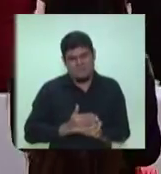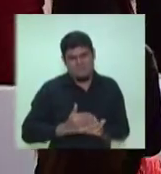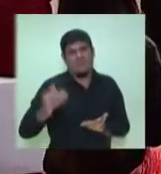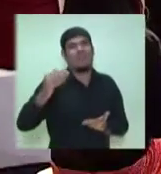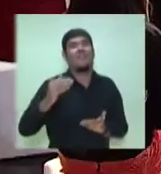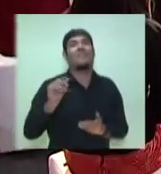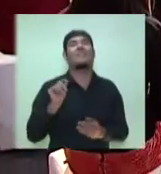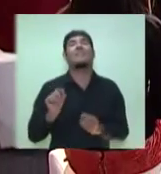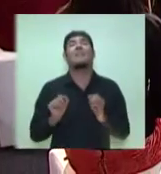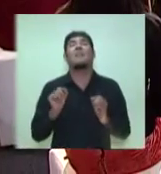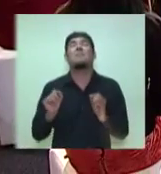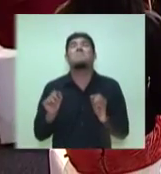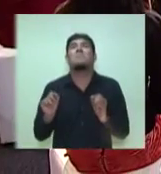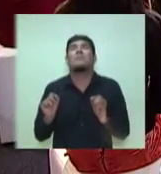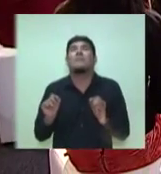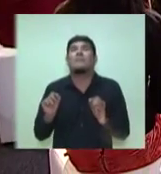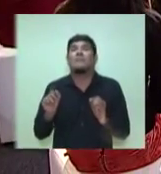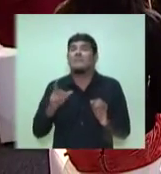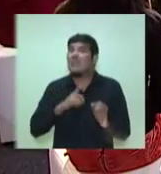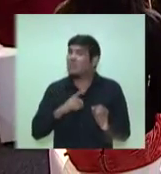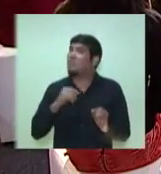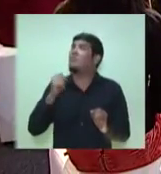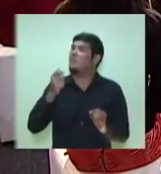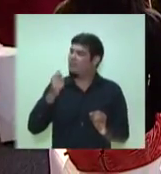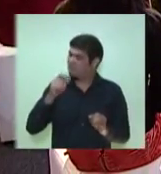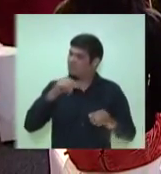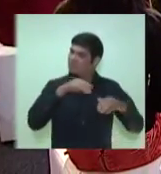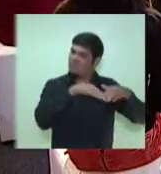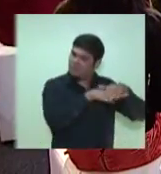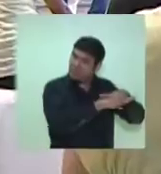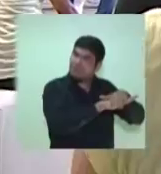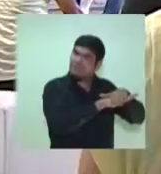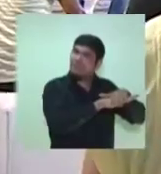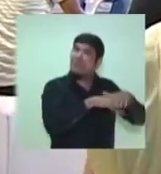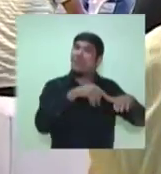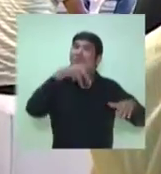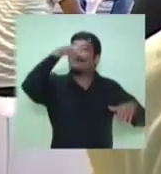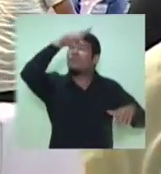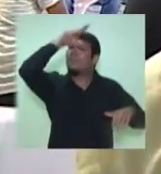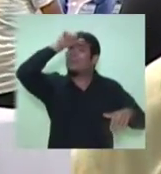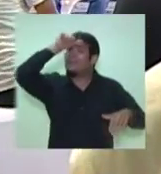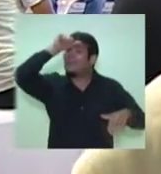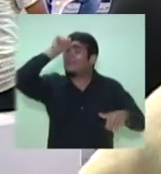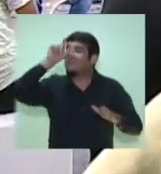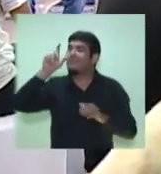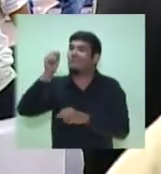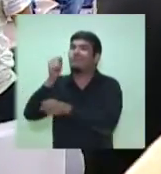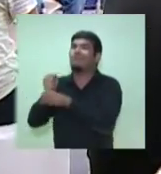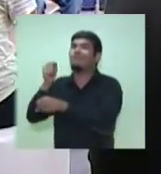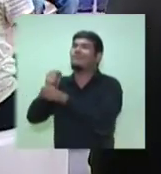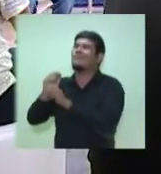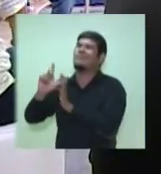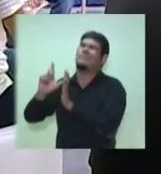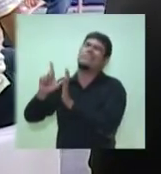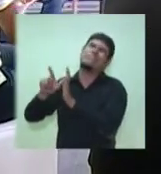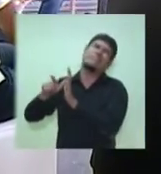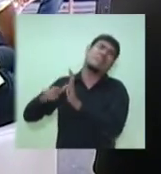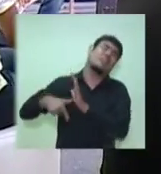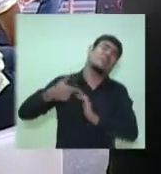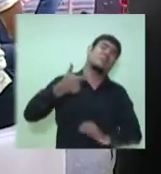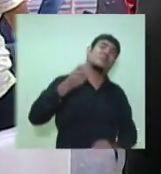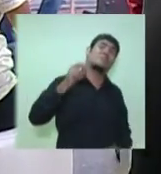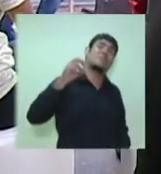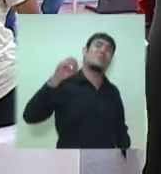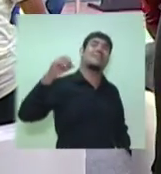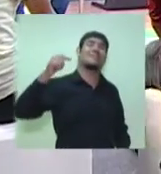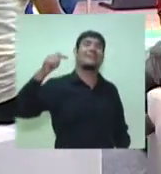O marco inicial simbólico é o que tem dinheiro para fazer. Manaus tem a obra mais atrasada do PAC-1, uma obra de 2007, que é a obra